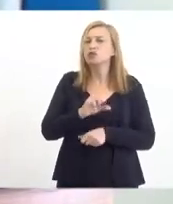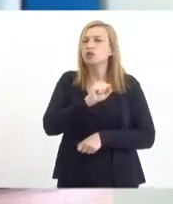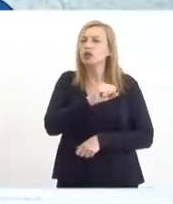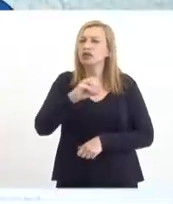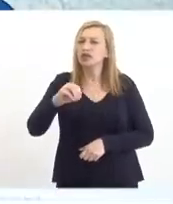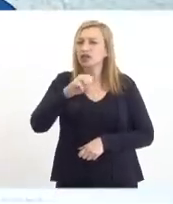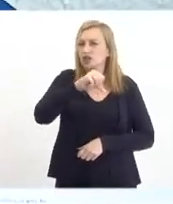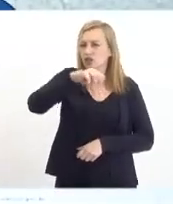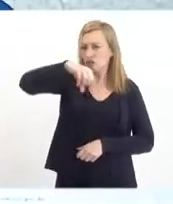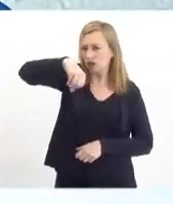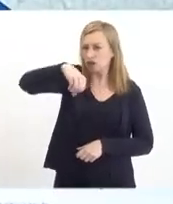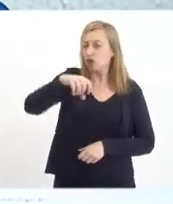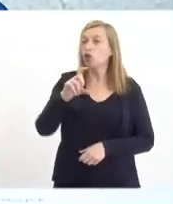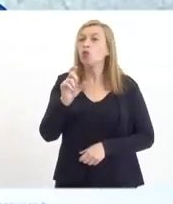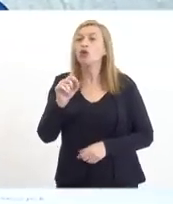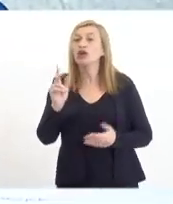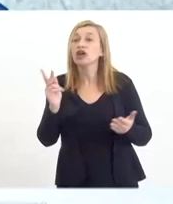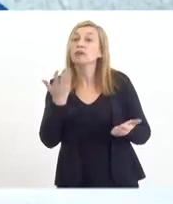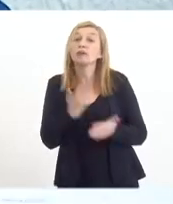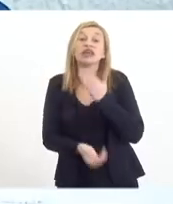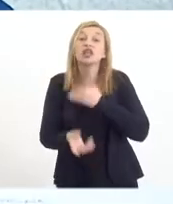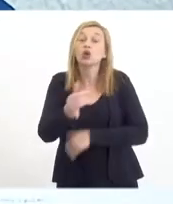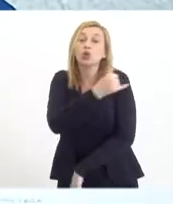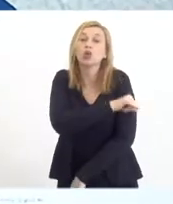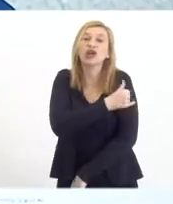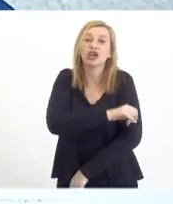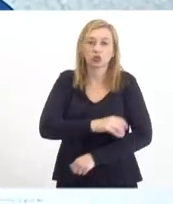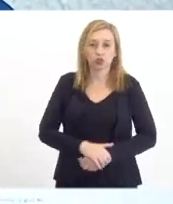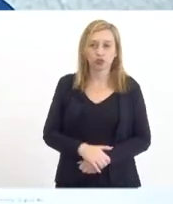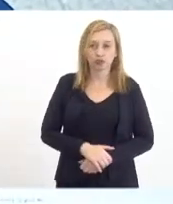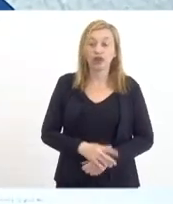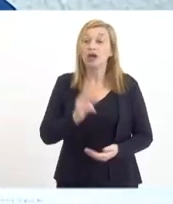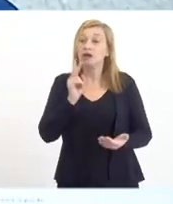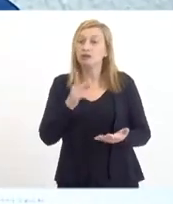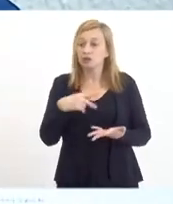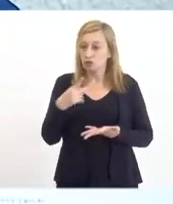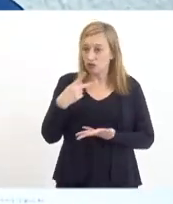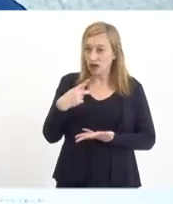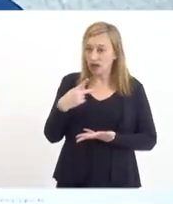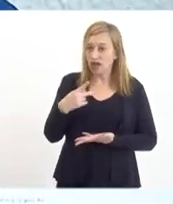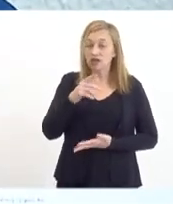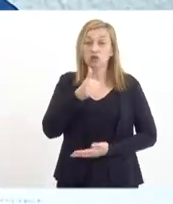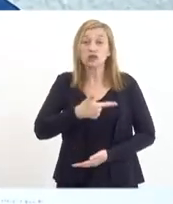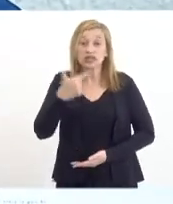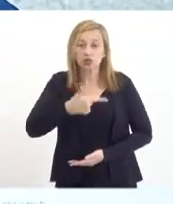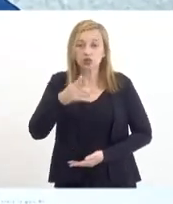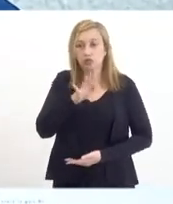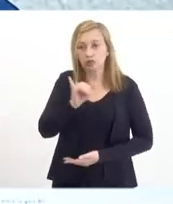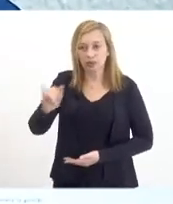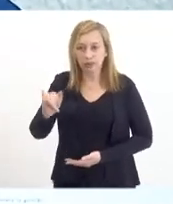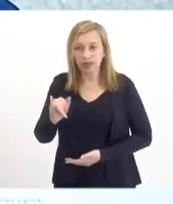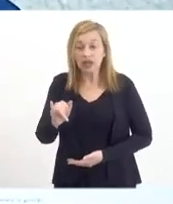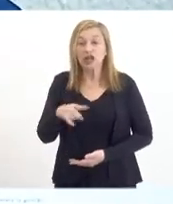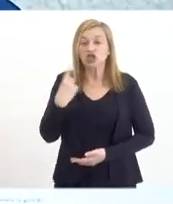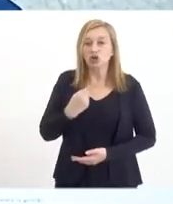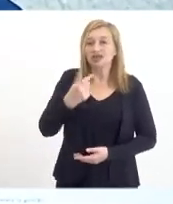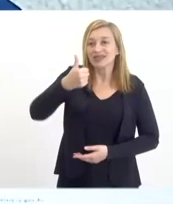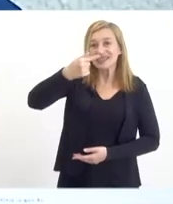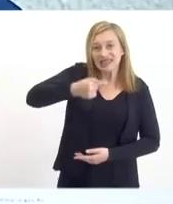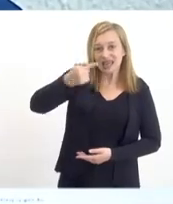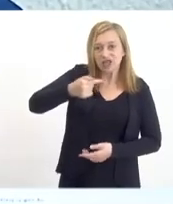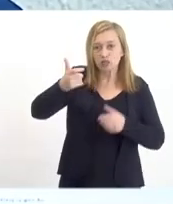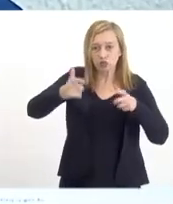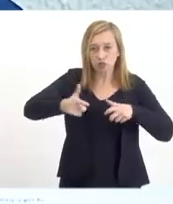o que o Rio perdeu. O Rio, apesar de ser, como eu disse, o segundo PIB, nós estamos em sétimo lugar